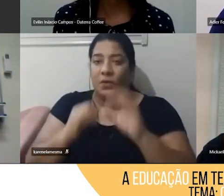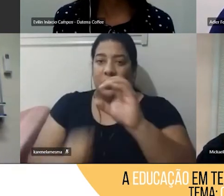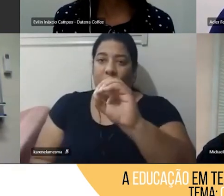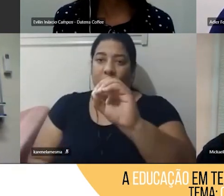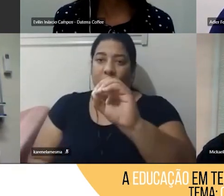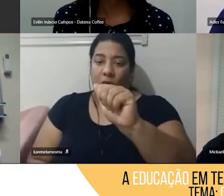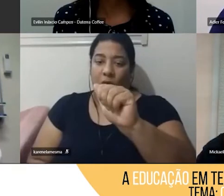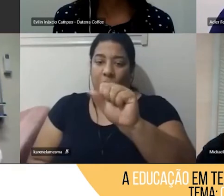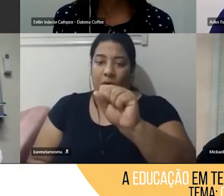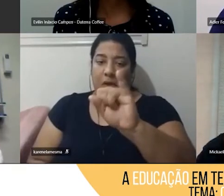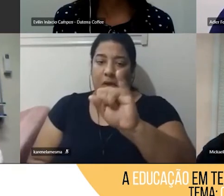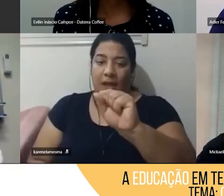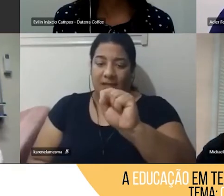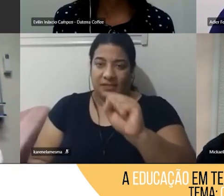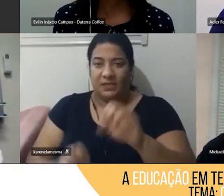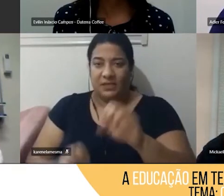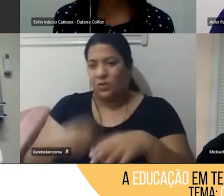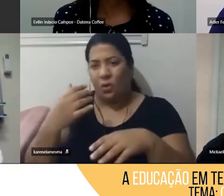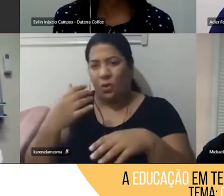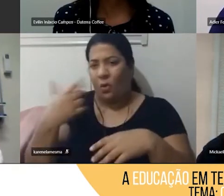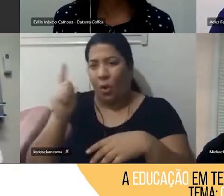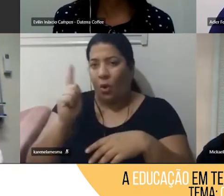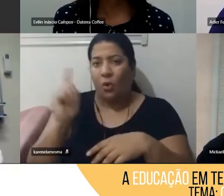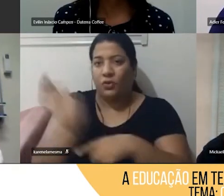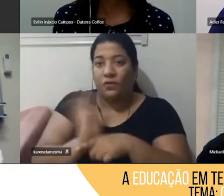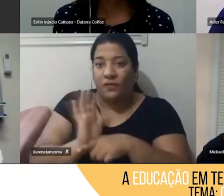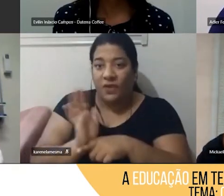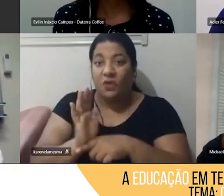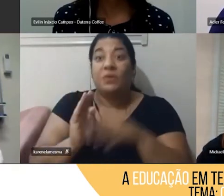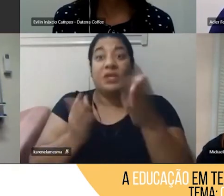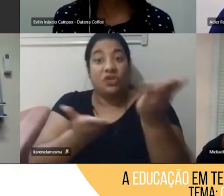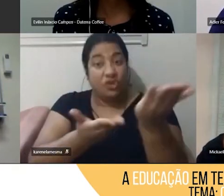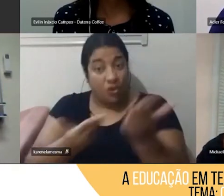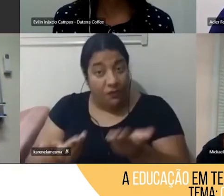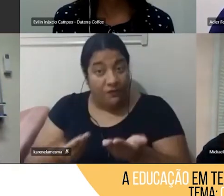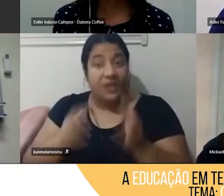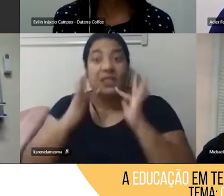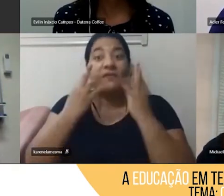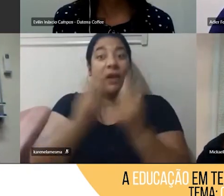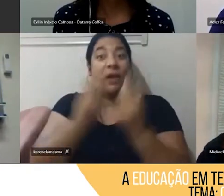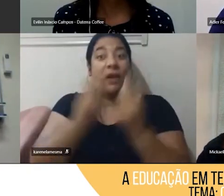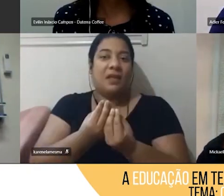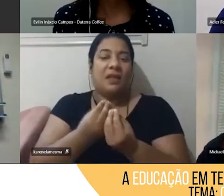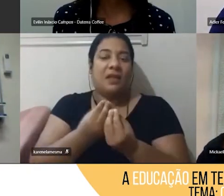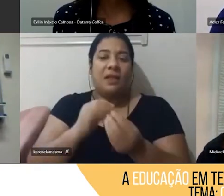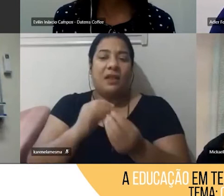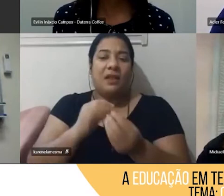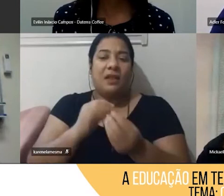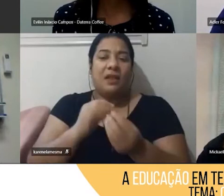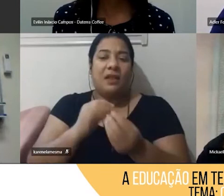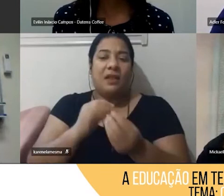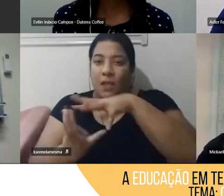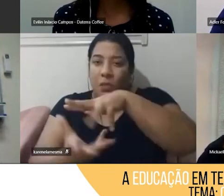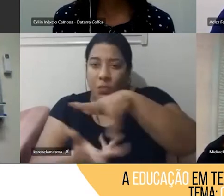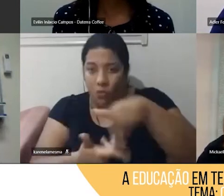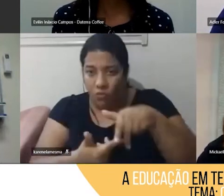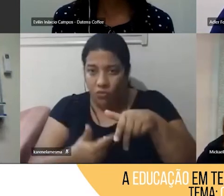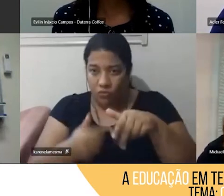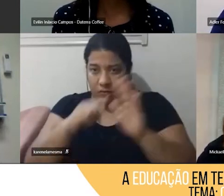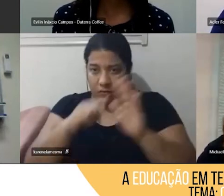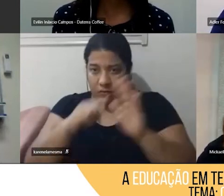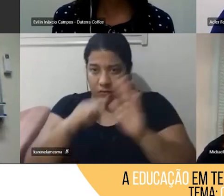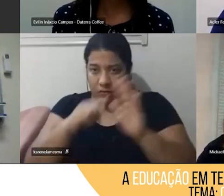um curta-metragem, gente lança para as famílias, a gente faz o conhecendo o mundo, a apresentação é para os